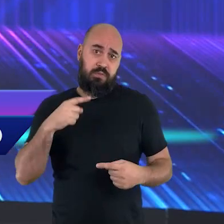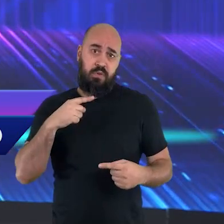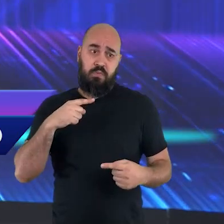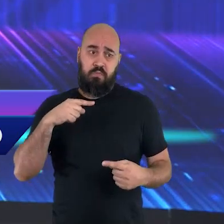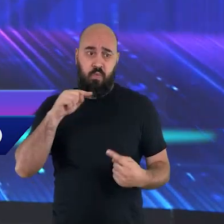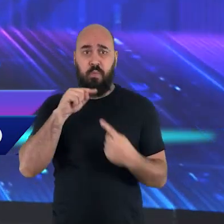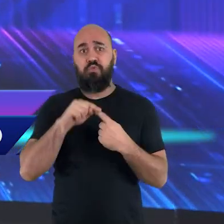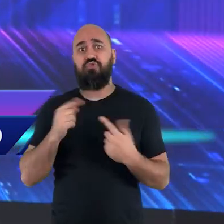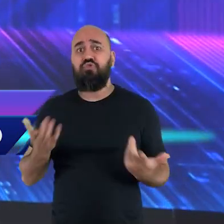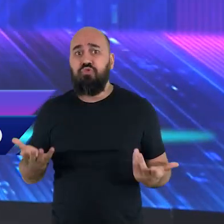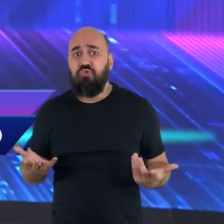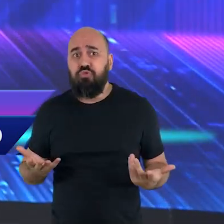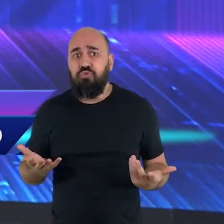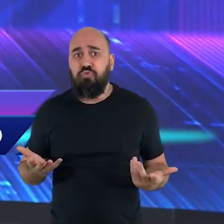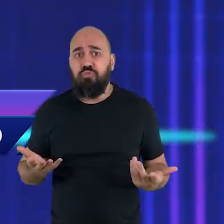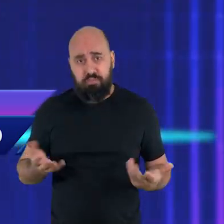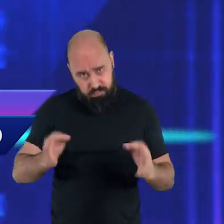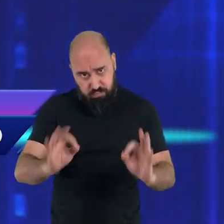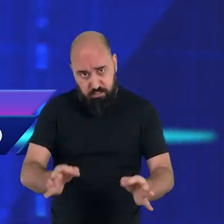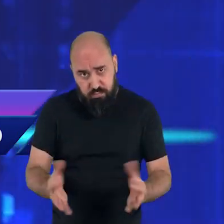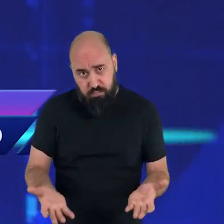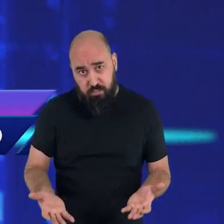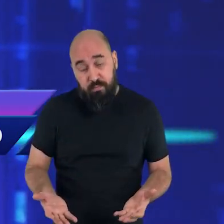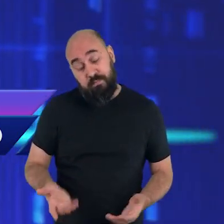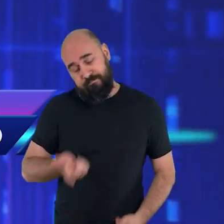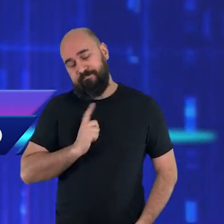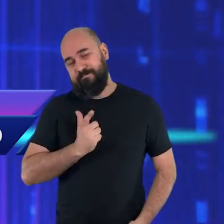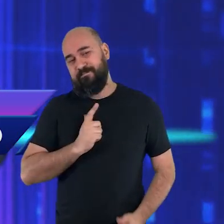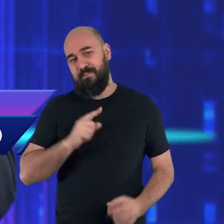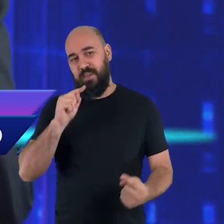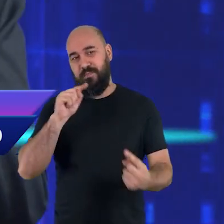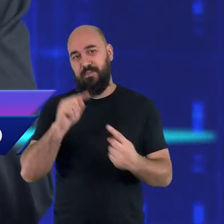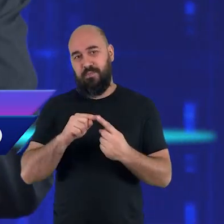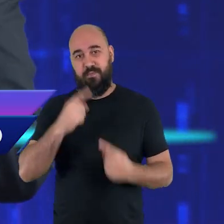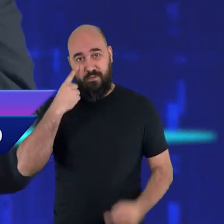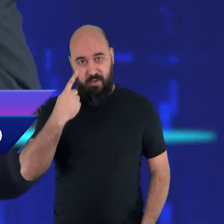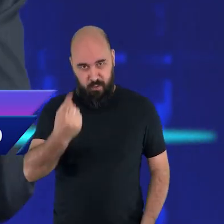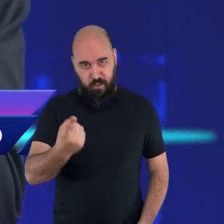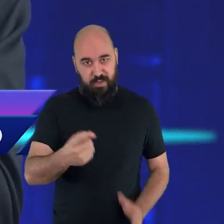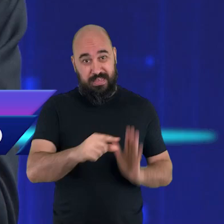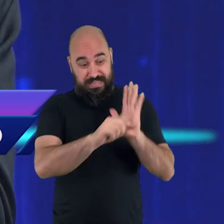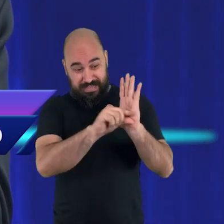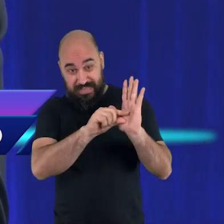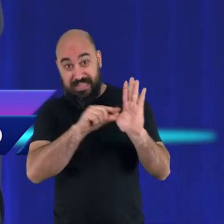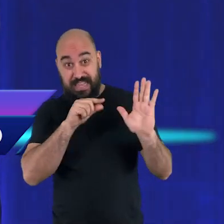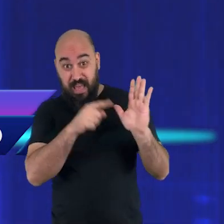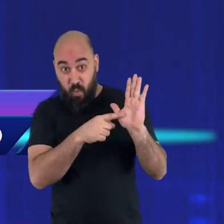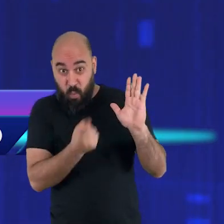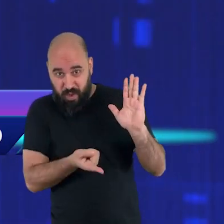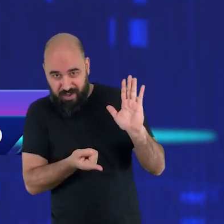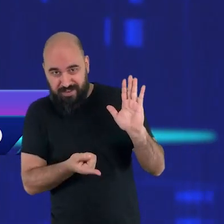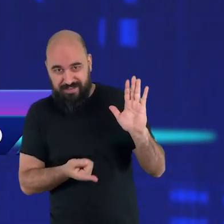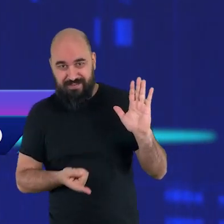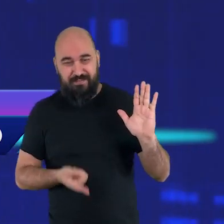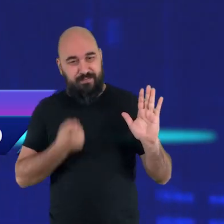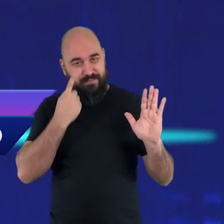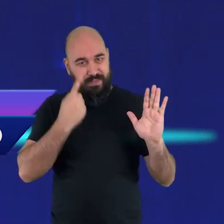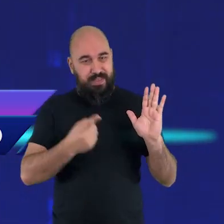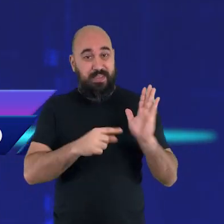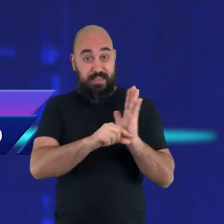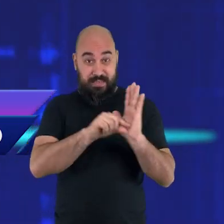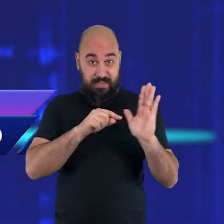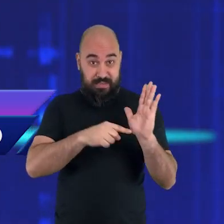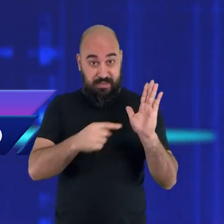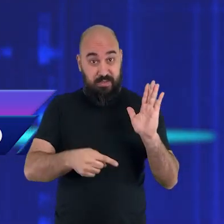Tem que ter uma justificativa para isso. E nós encontramos essa justificativa na sequência da leitura bíblica. Porque diz assim,